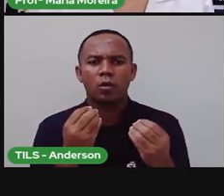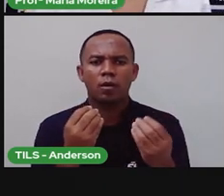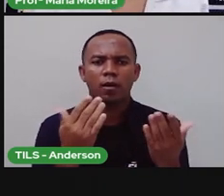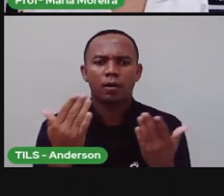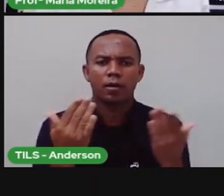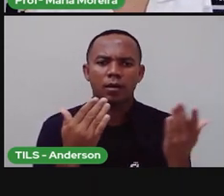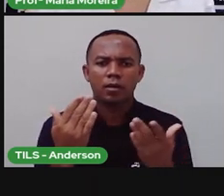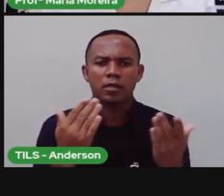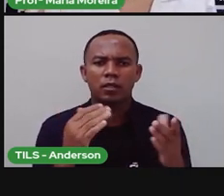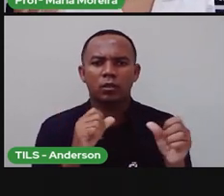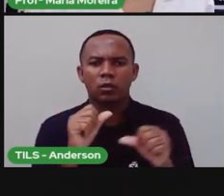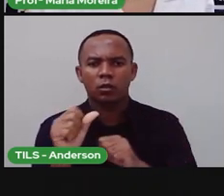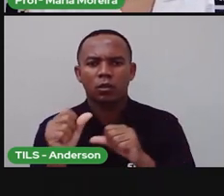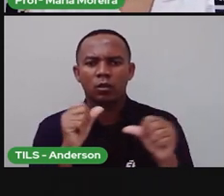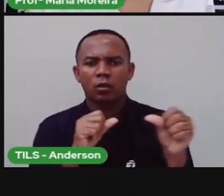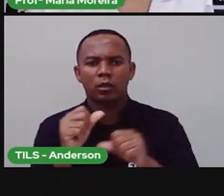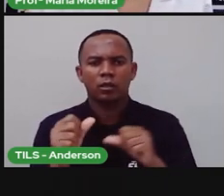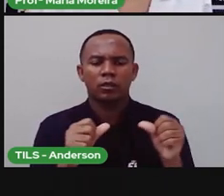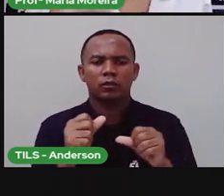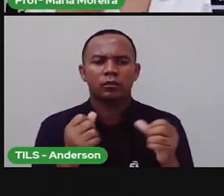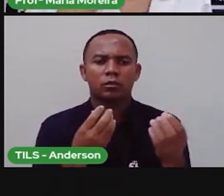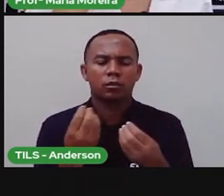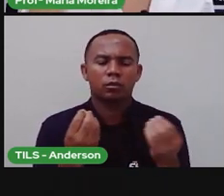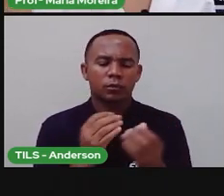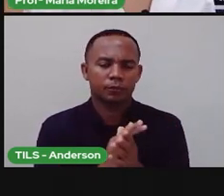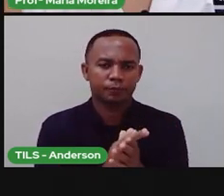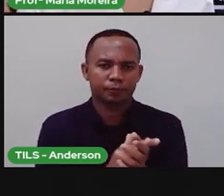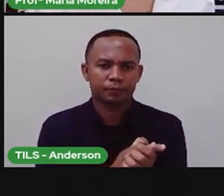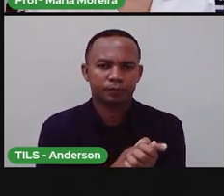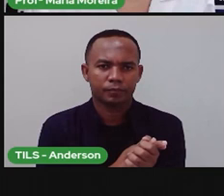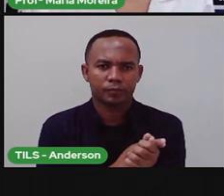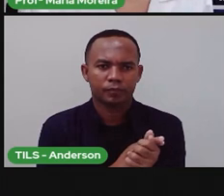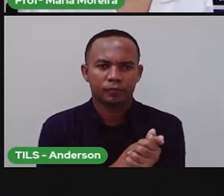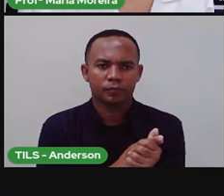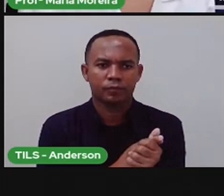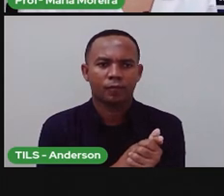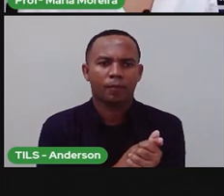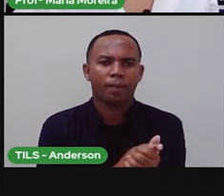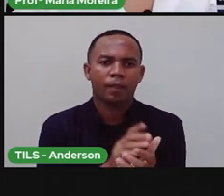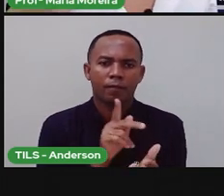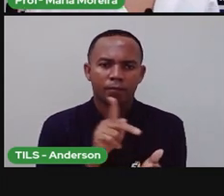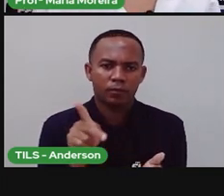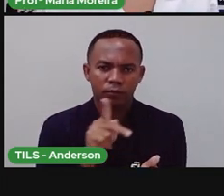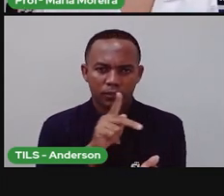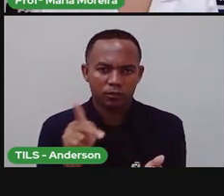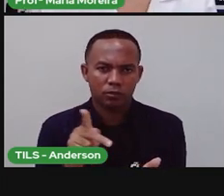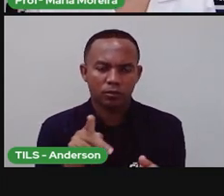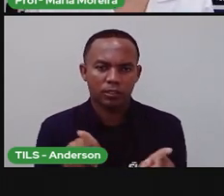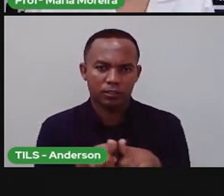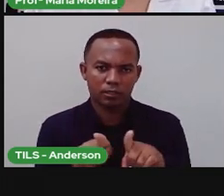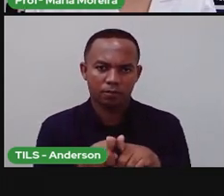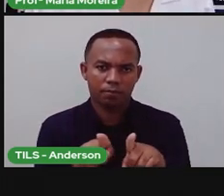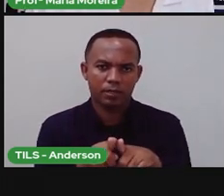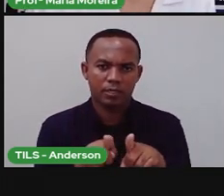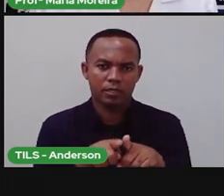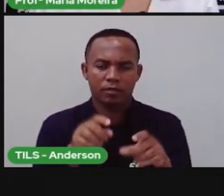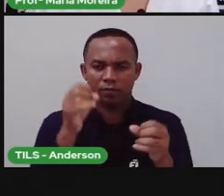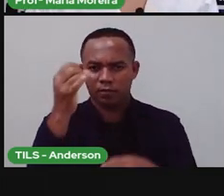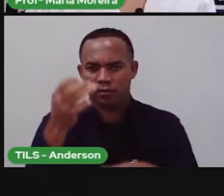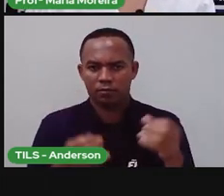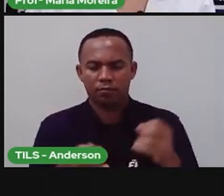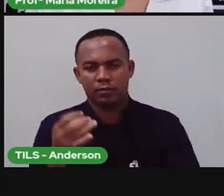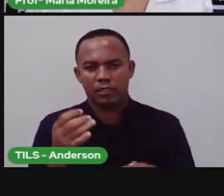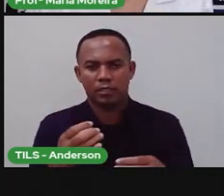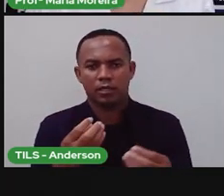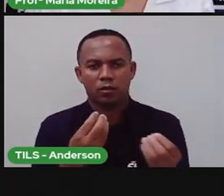segundo ano que está fazendo os vídeos aí do segundo ano. Uma pró muito boa. Beijo para a Hélida, para você. Ela explica tudo isso. Então, vai lá, né?